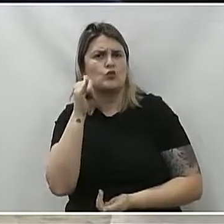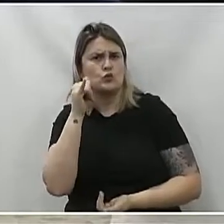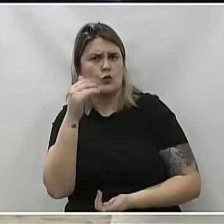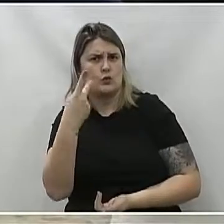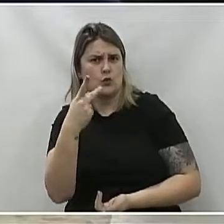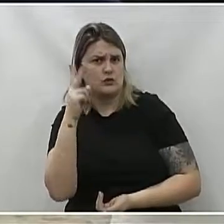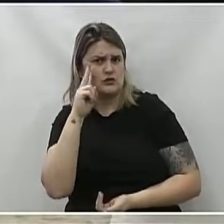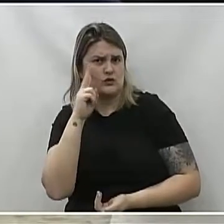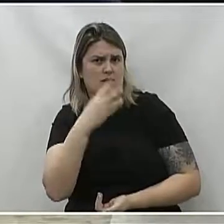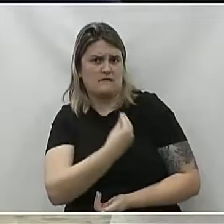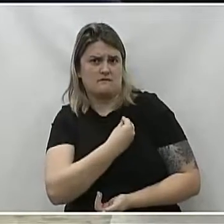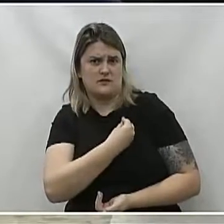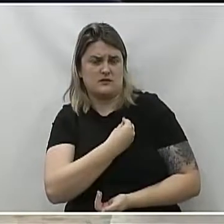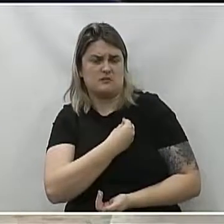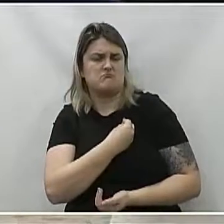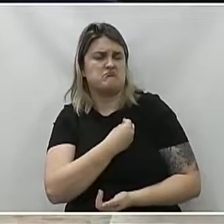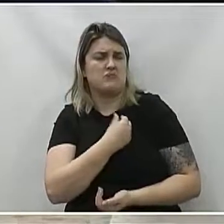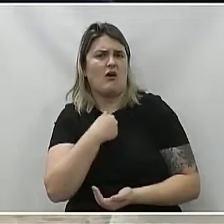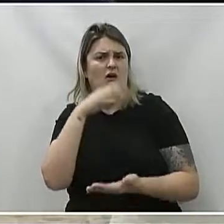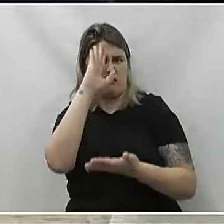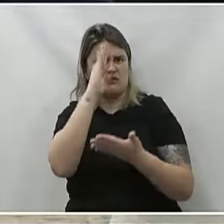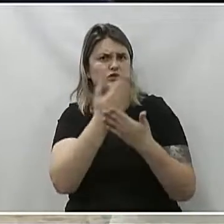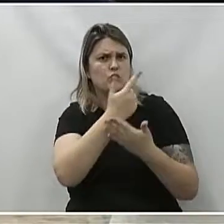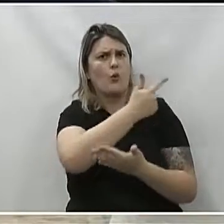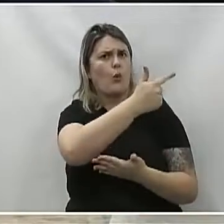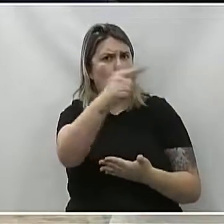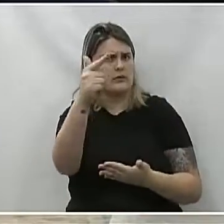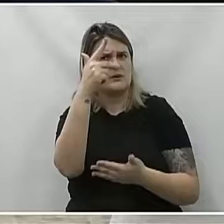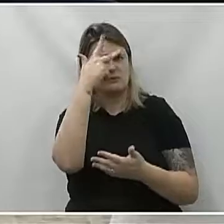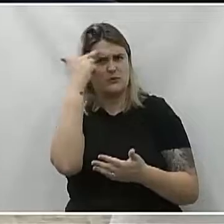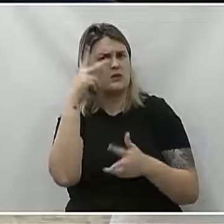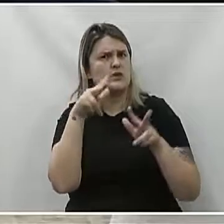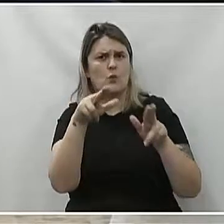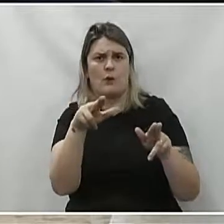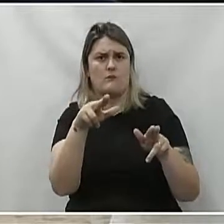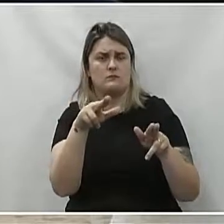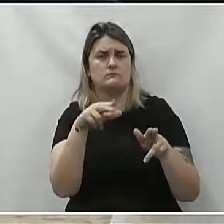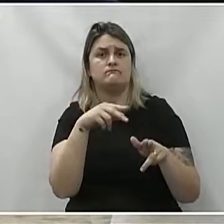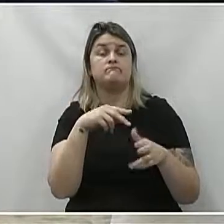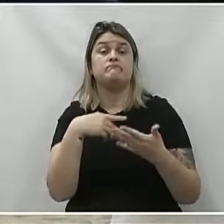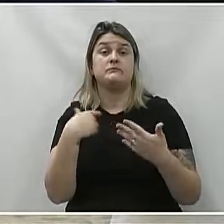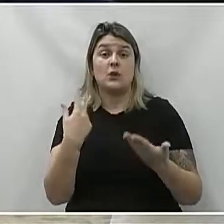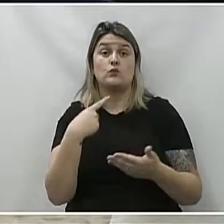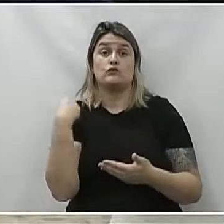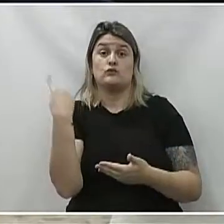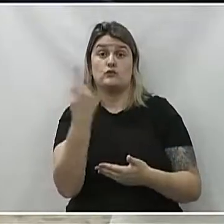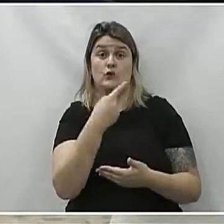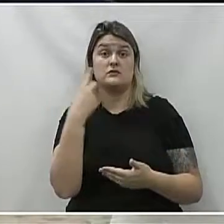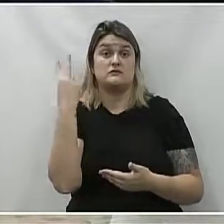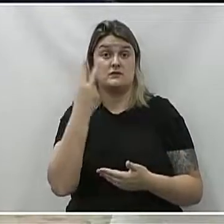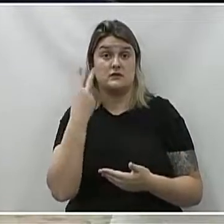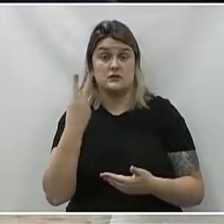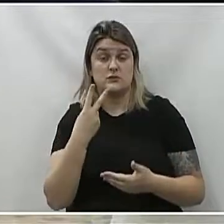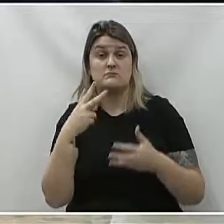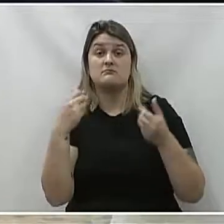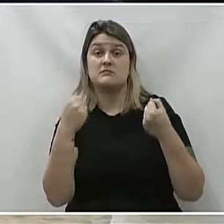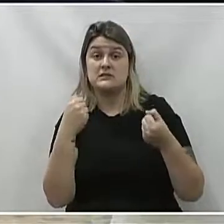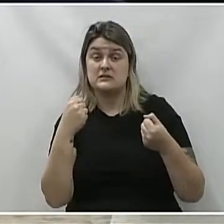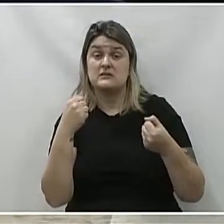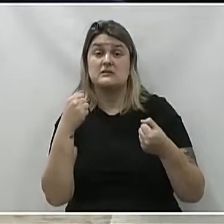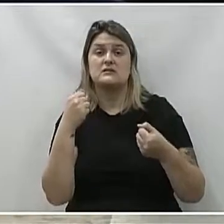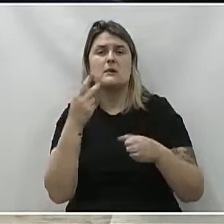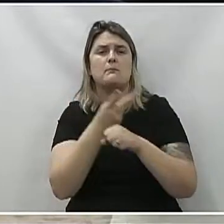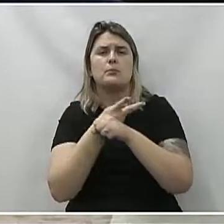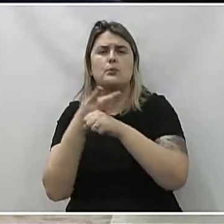pessoas estão sofrendo também. E isso faz com que nós, vereadores desta casa, possamos ir